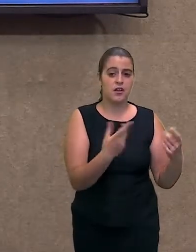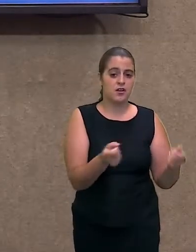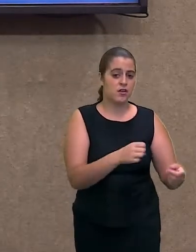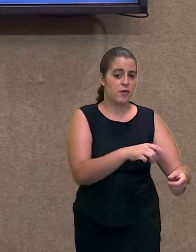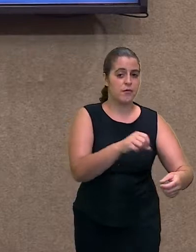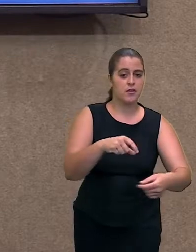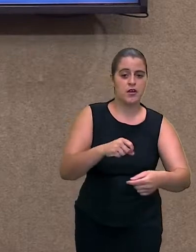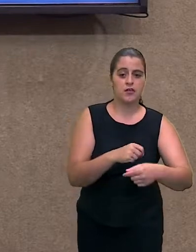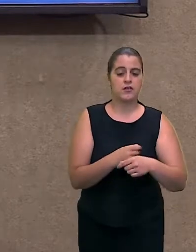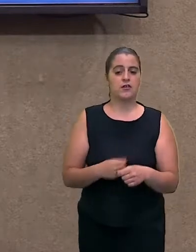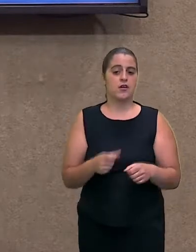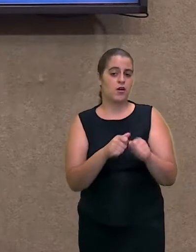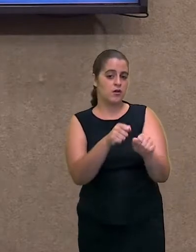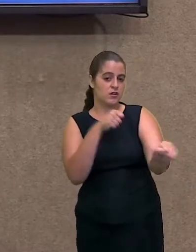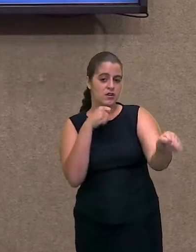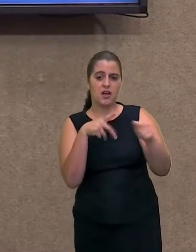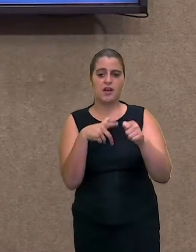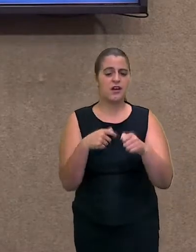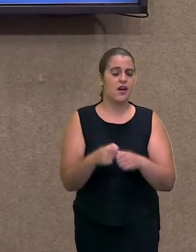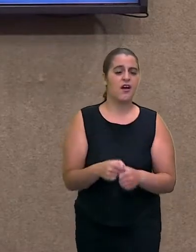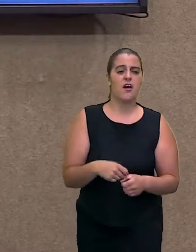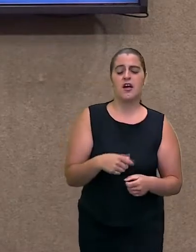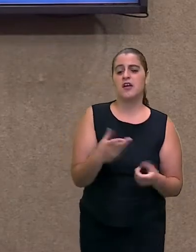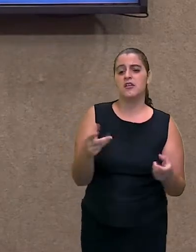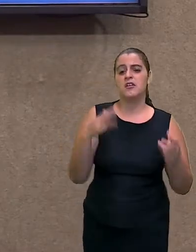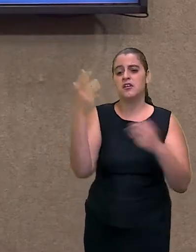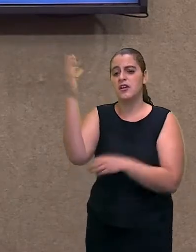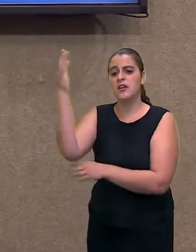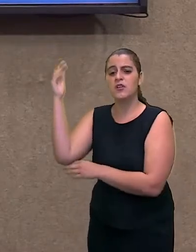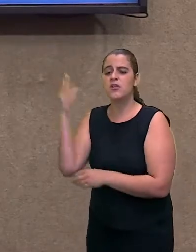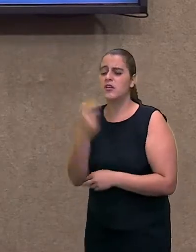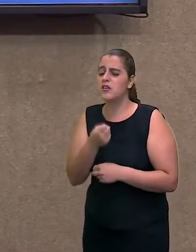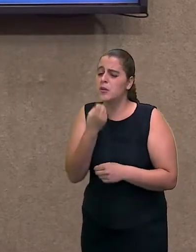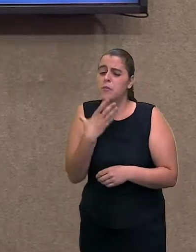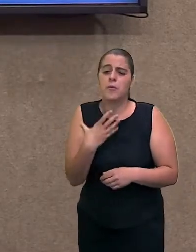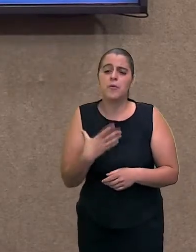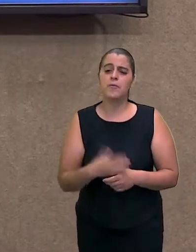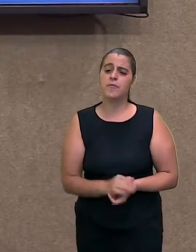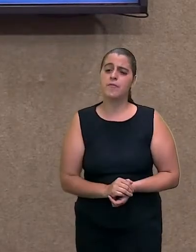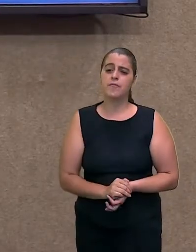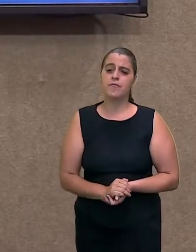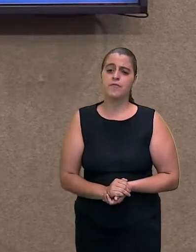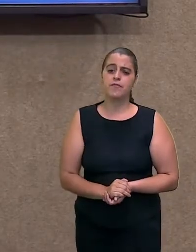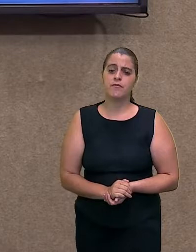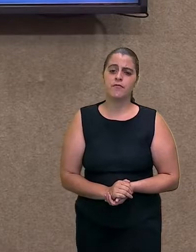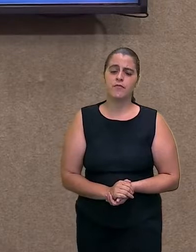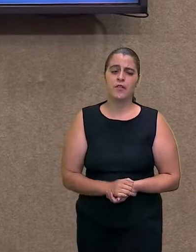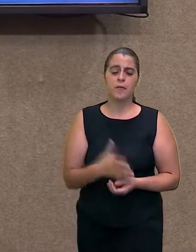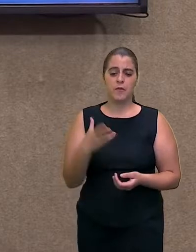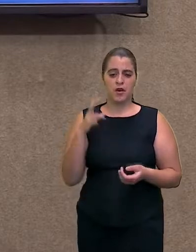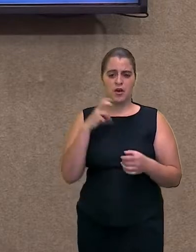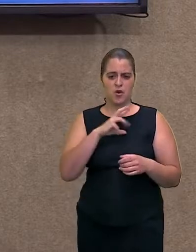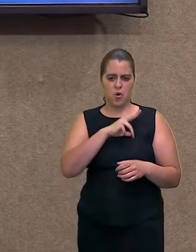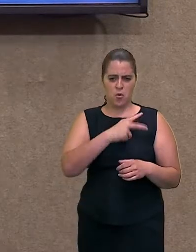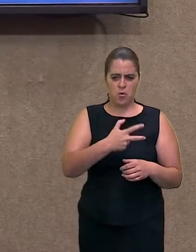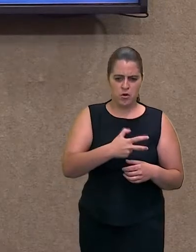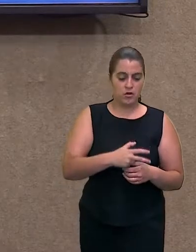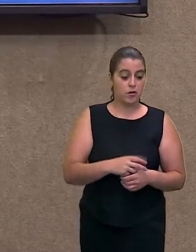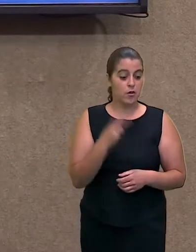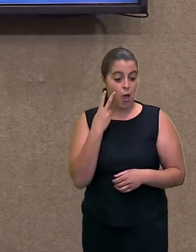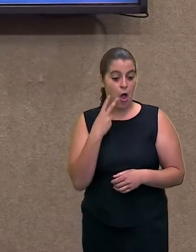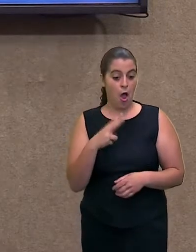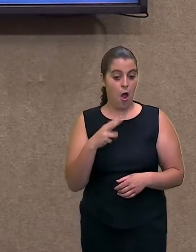viver em torno ali da natureza, pra ele, tava bom. Mas os portugueses, eles já